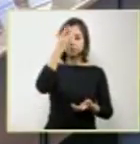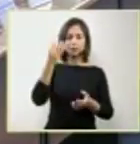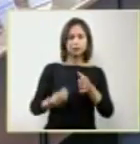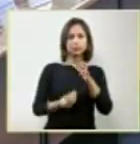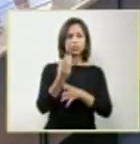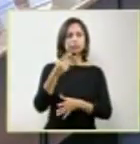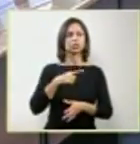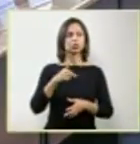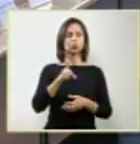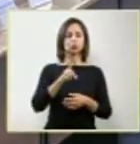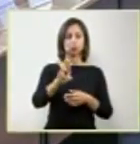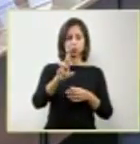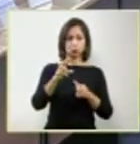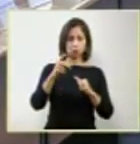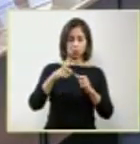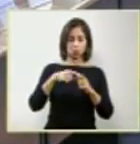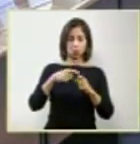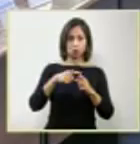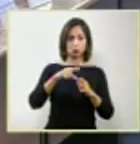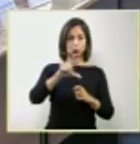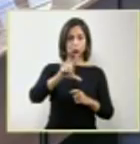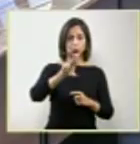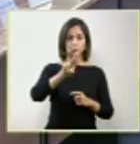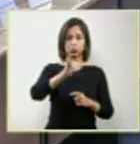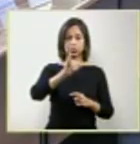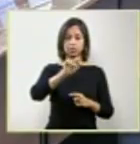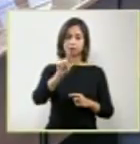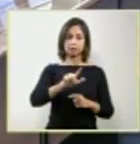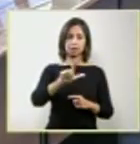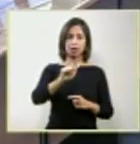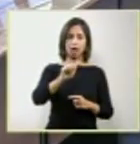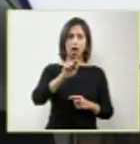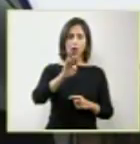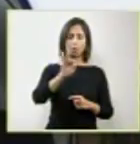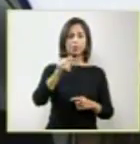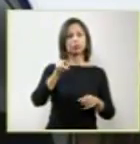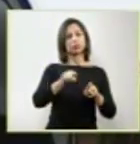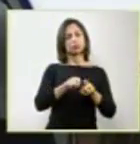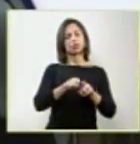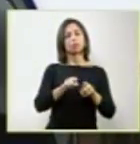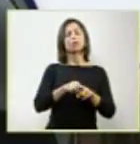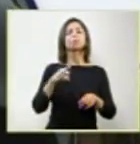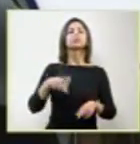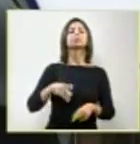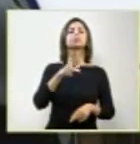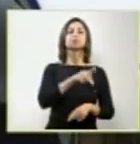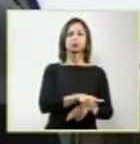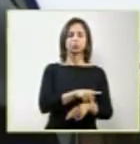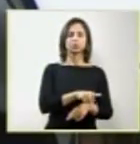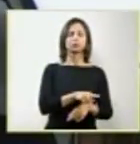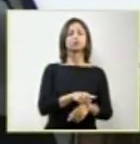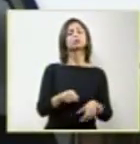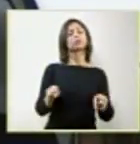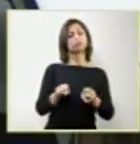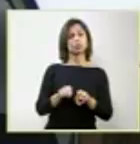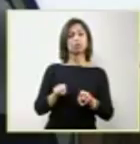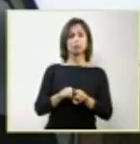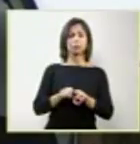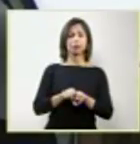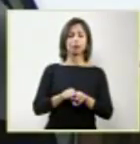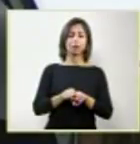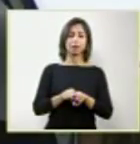doutor Luiz Roberto Barroso, quer pelo Ministério Público e até mesmo pela